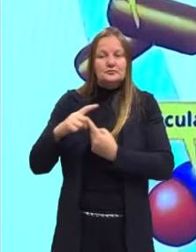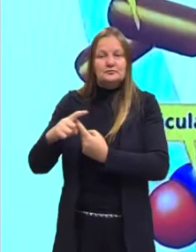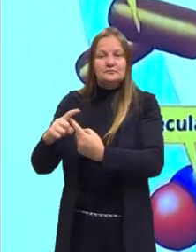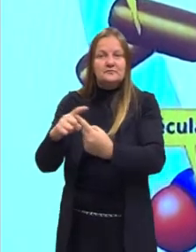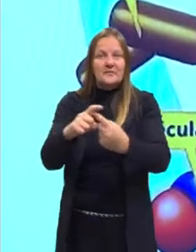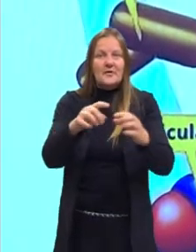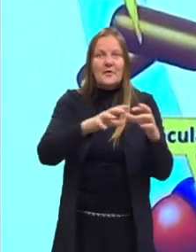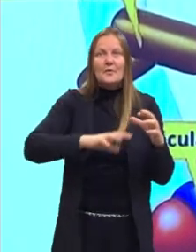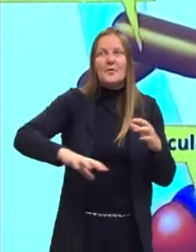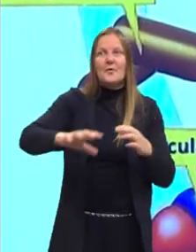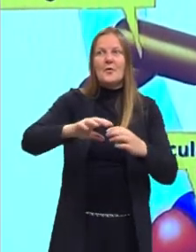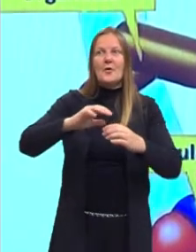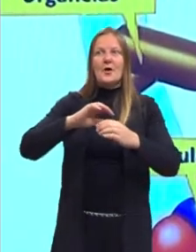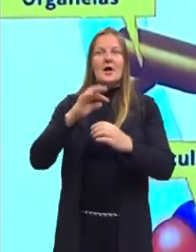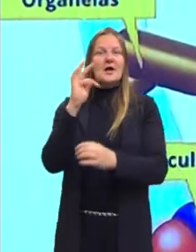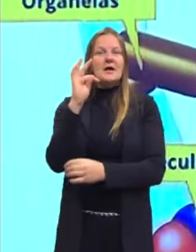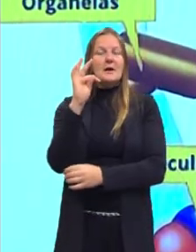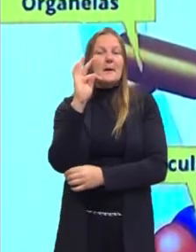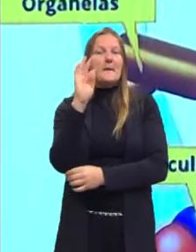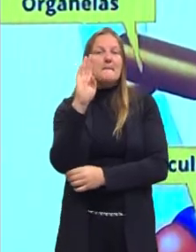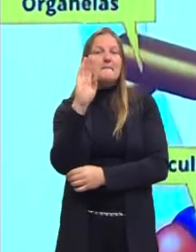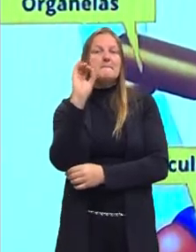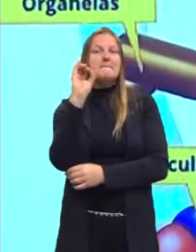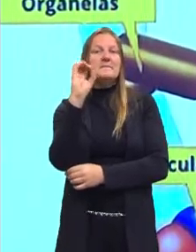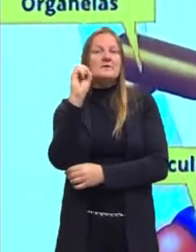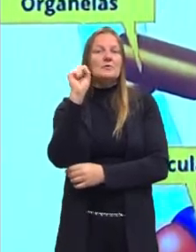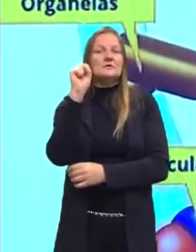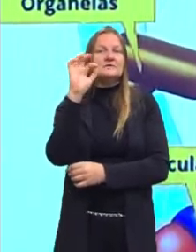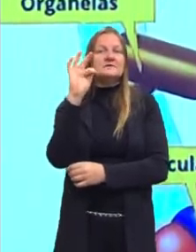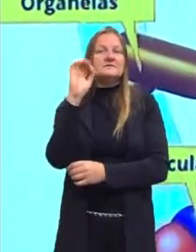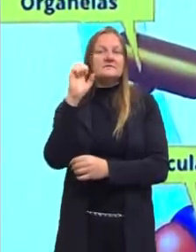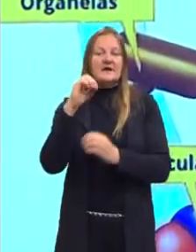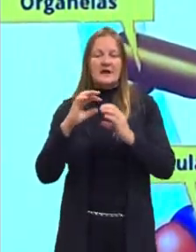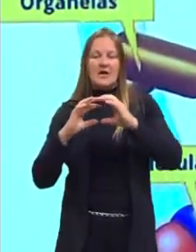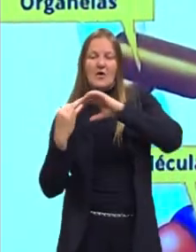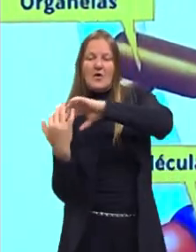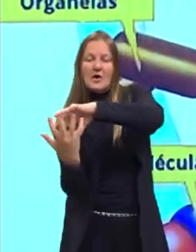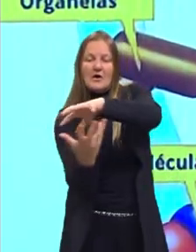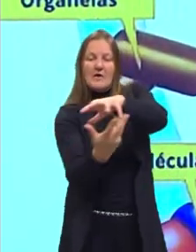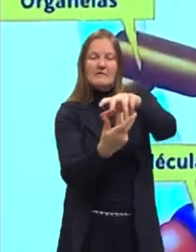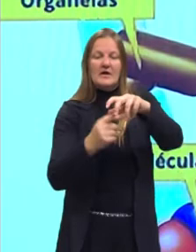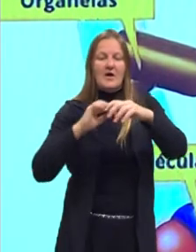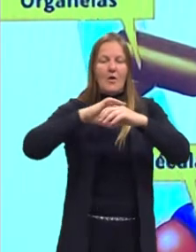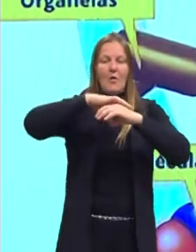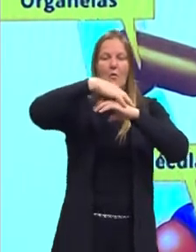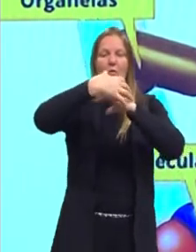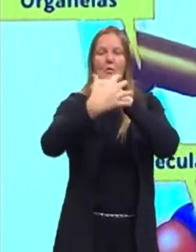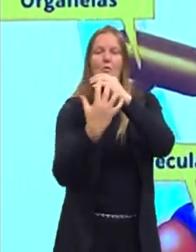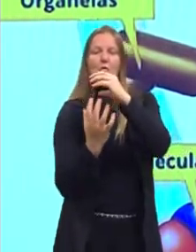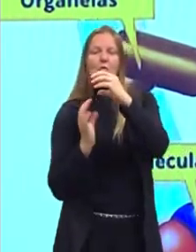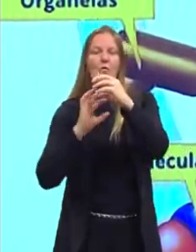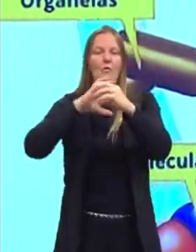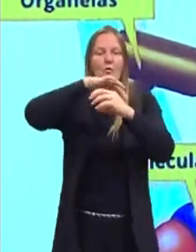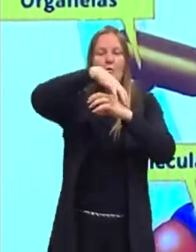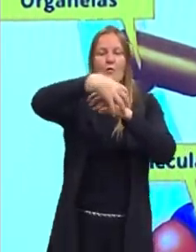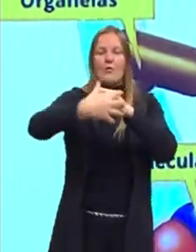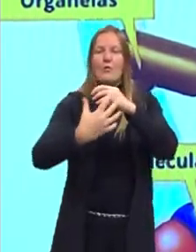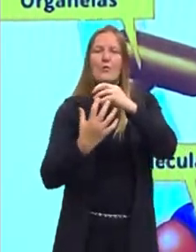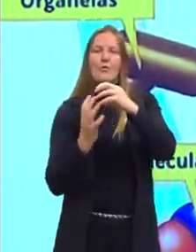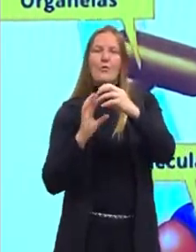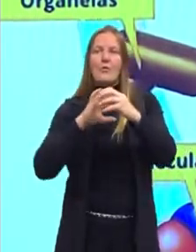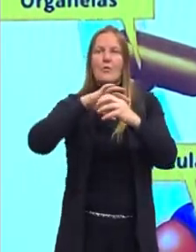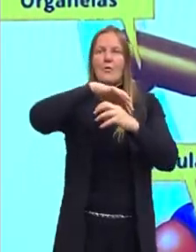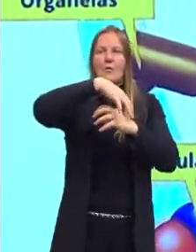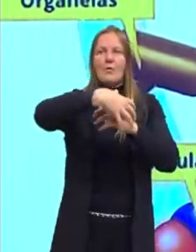é chamado de biosfera. A bio, né? Todo lugar na esfera, no globo, no mundo, aqui no